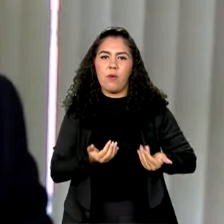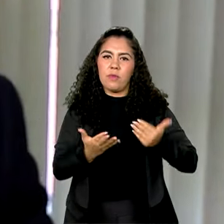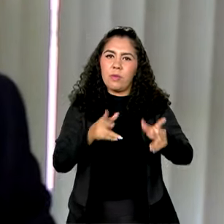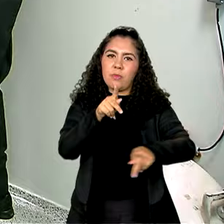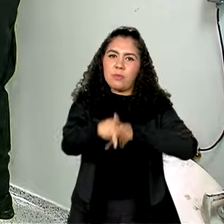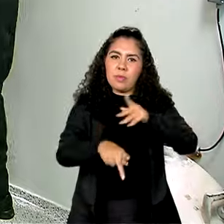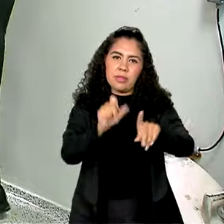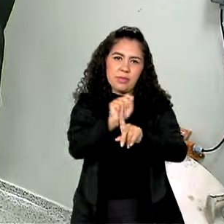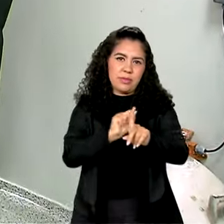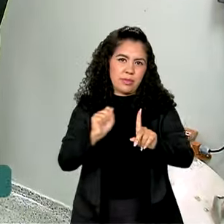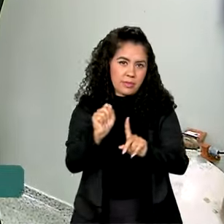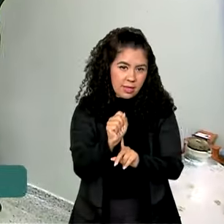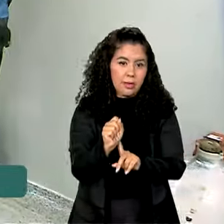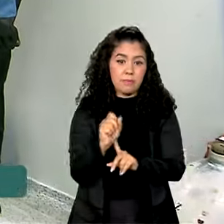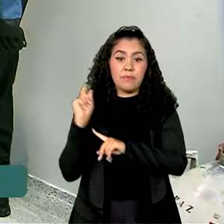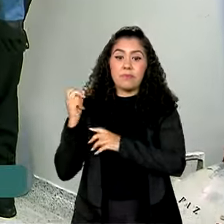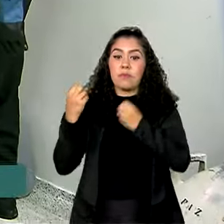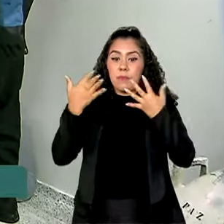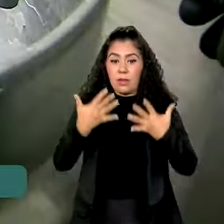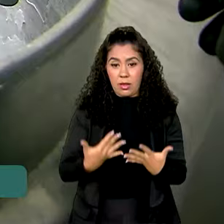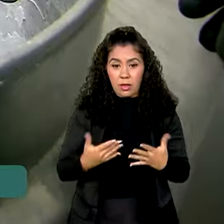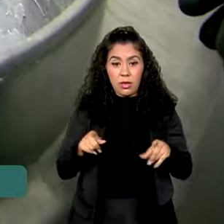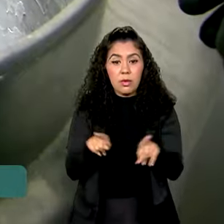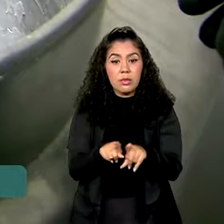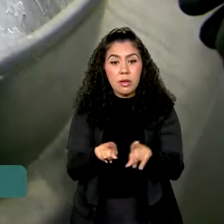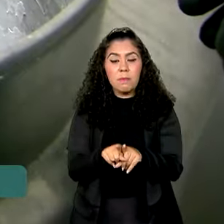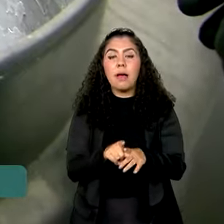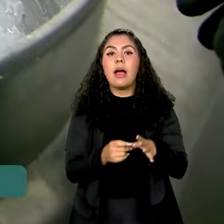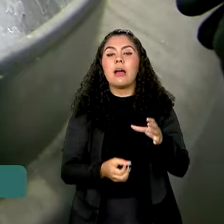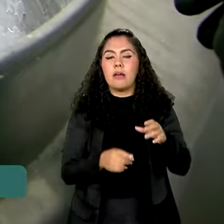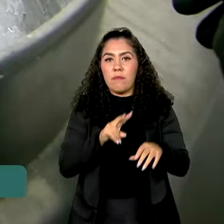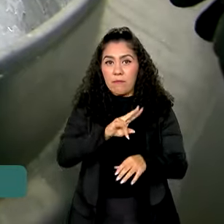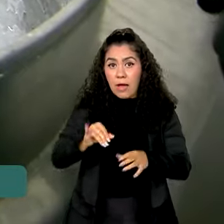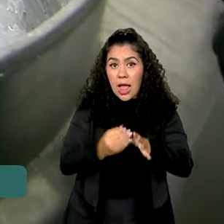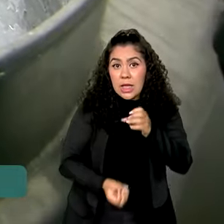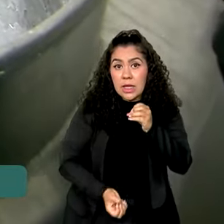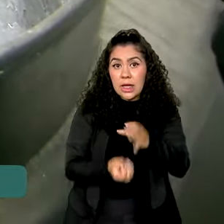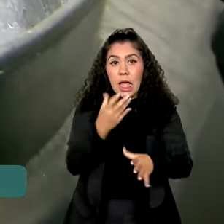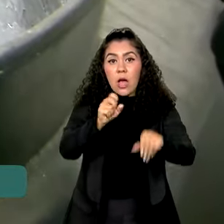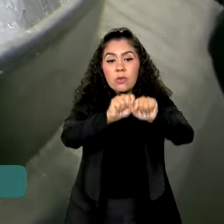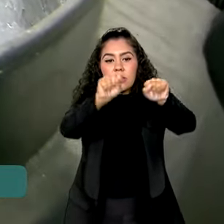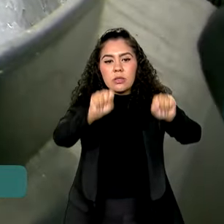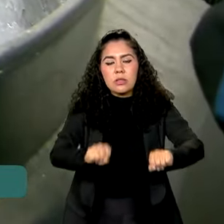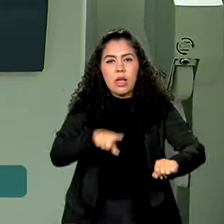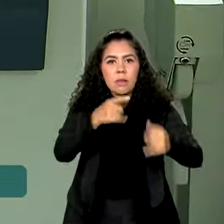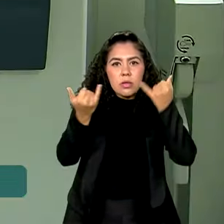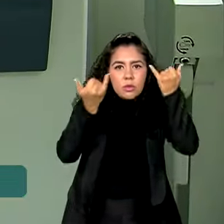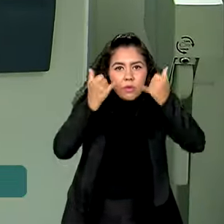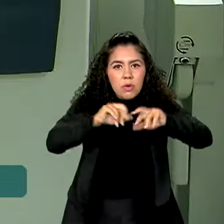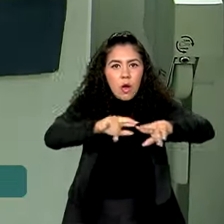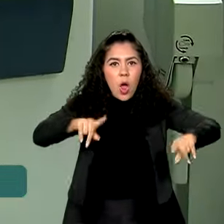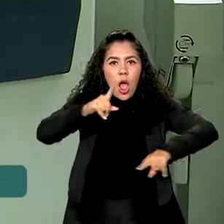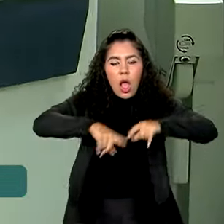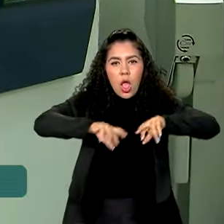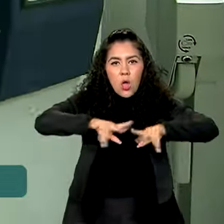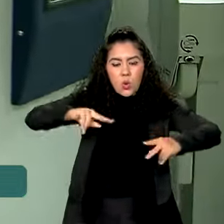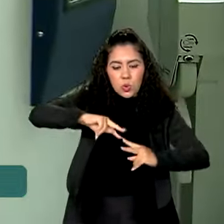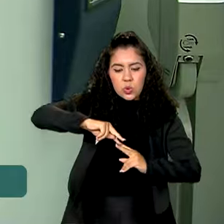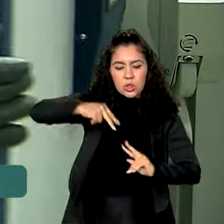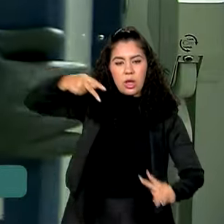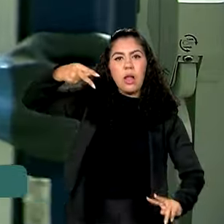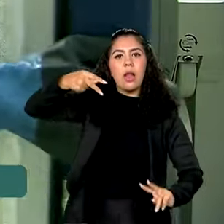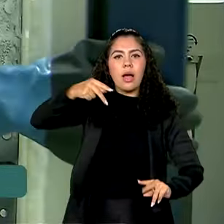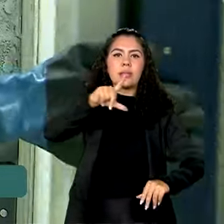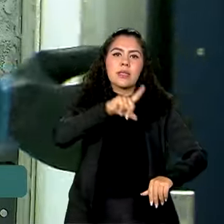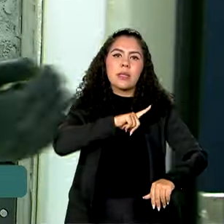para a nossa sociedade. Também está prevista a criação de um sistema de informações sobre recursos genéticos conservados